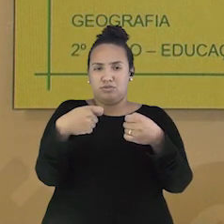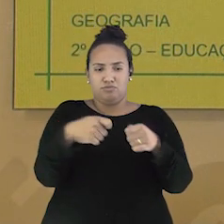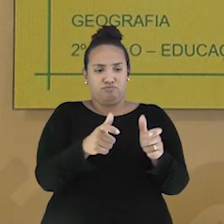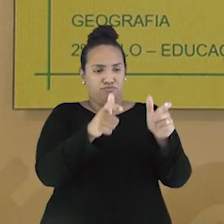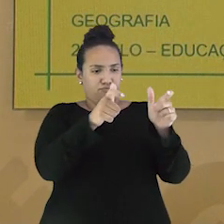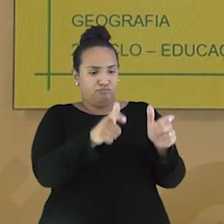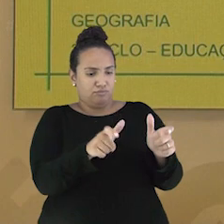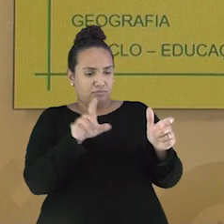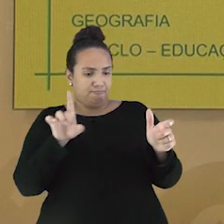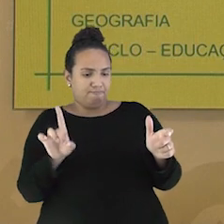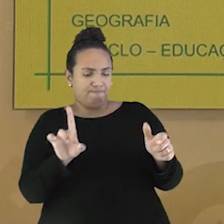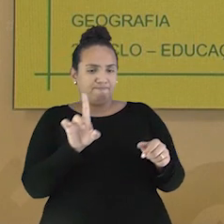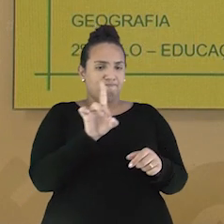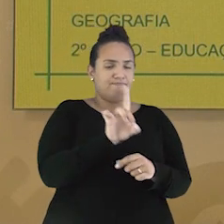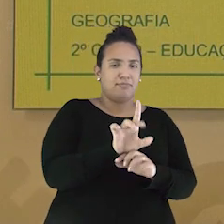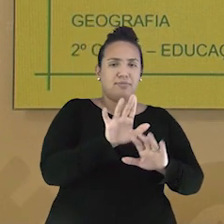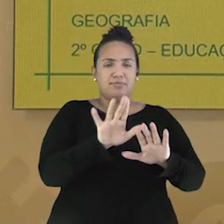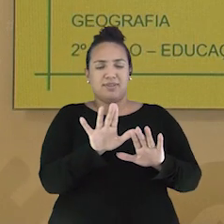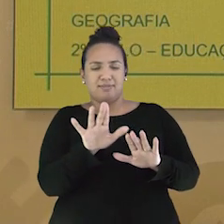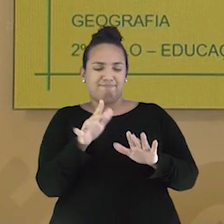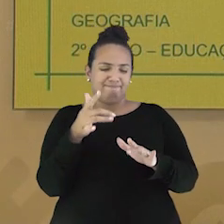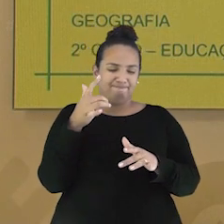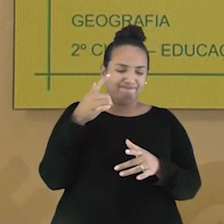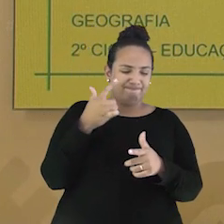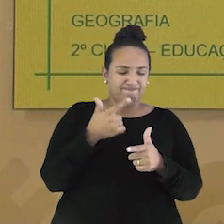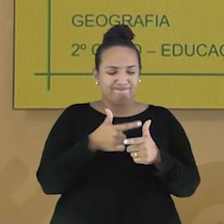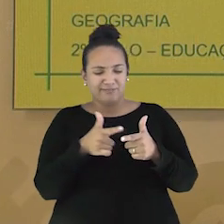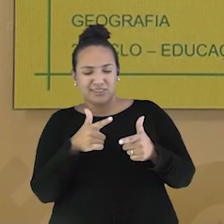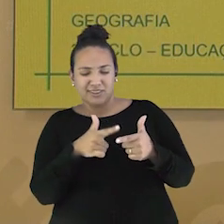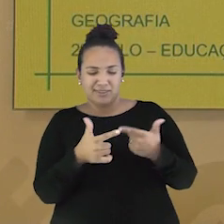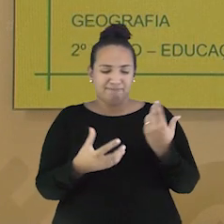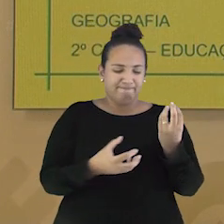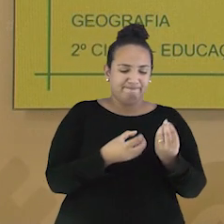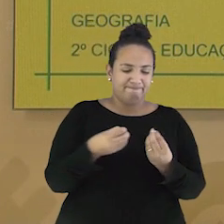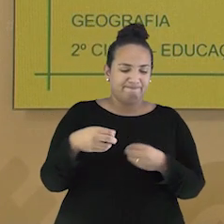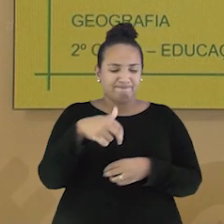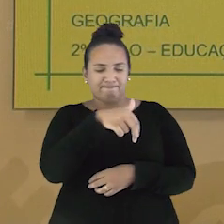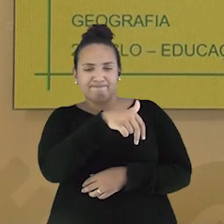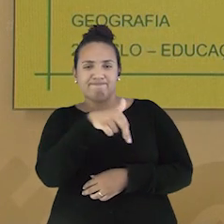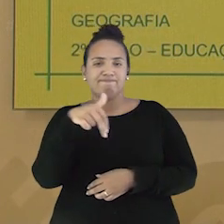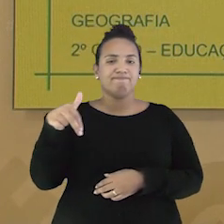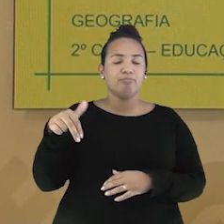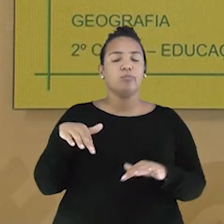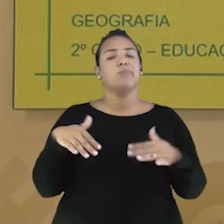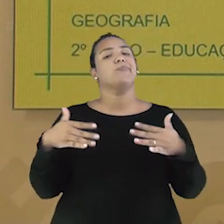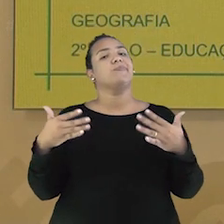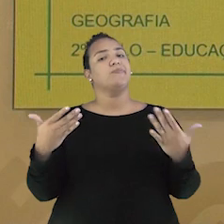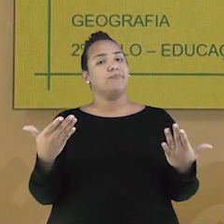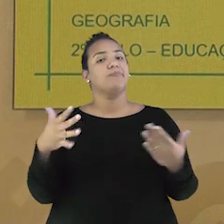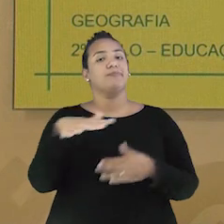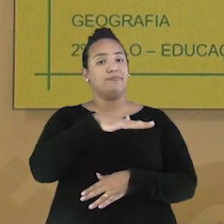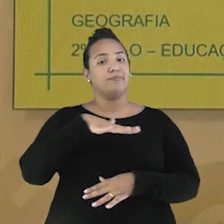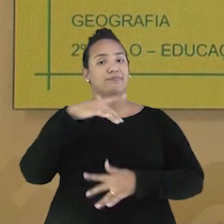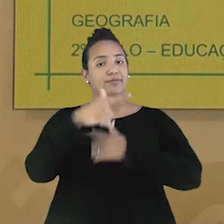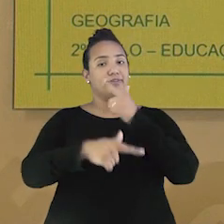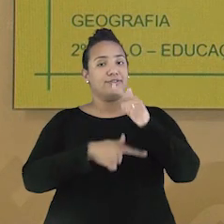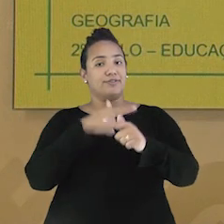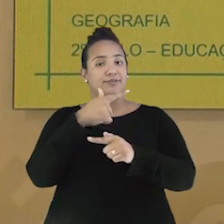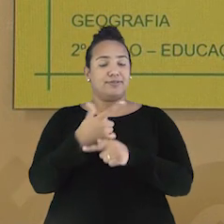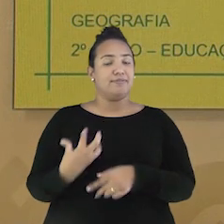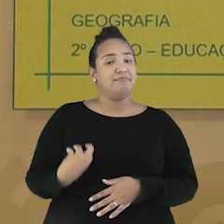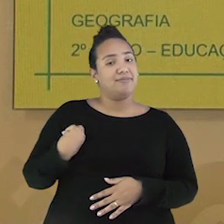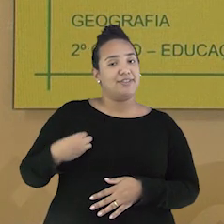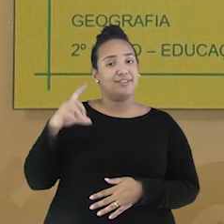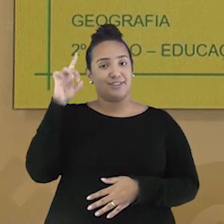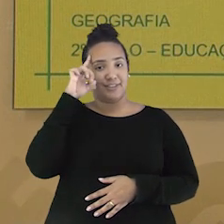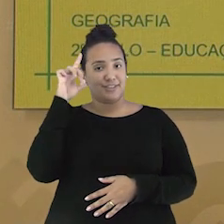lugar e ter dificuldade de se localizar? A Geografia está dessa forma e de muitas outras presente no nosso